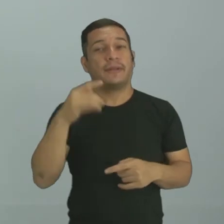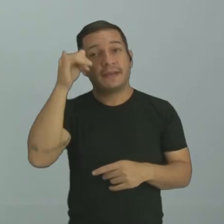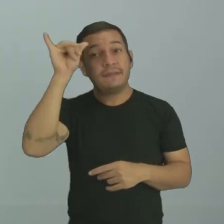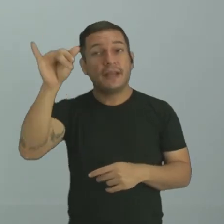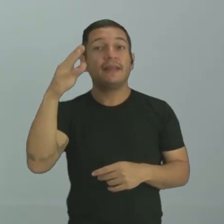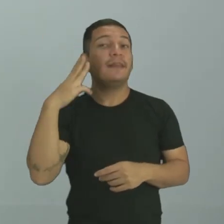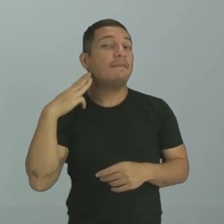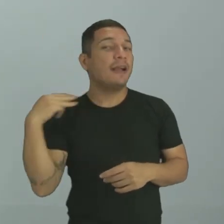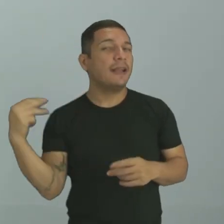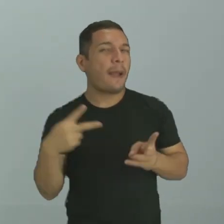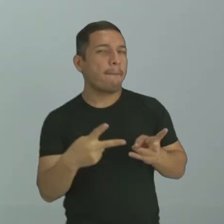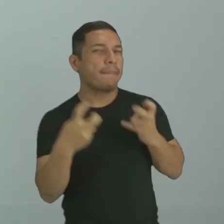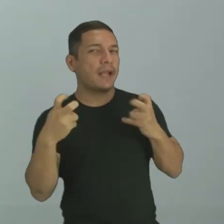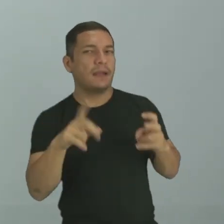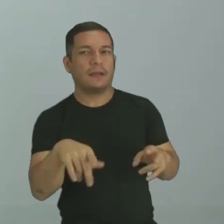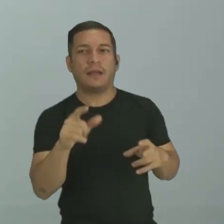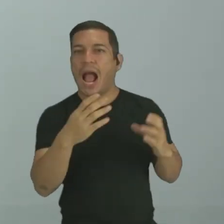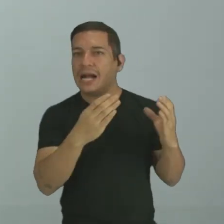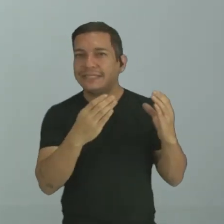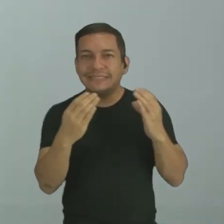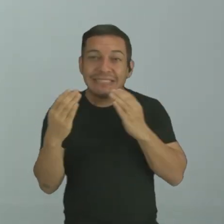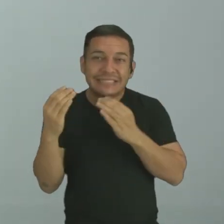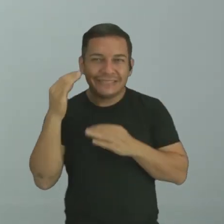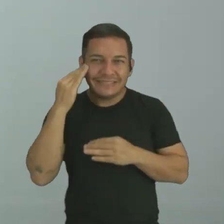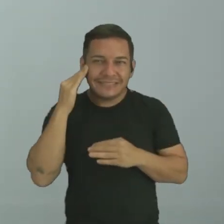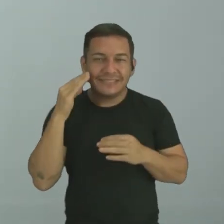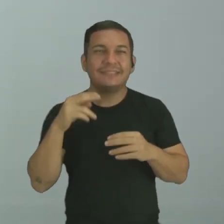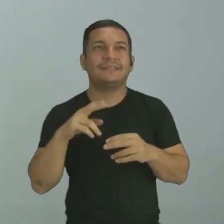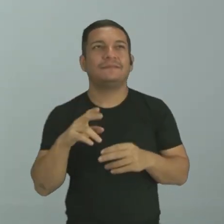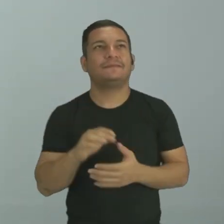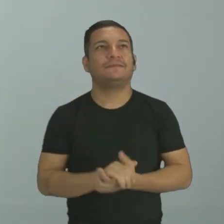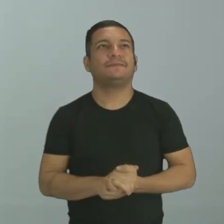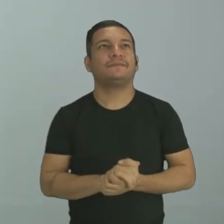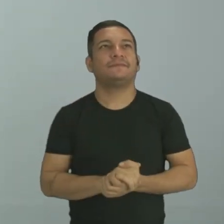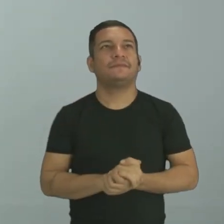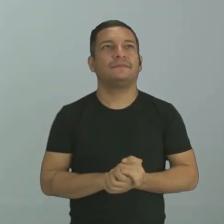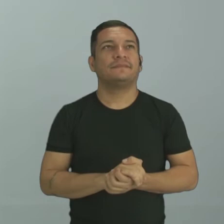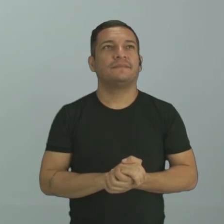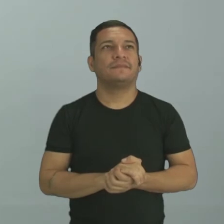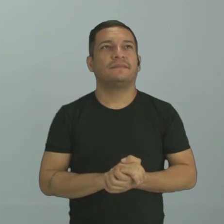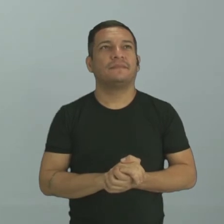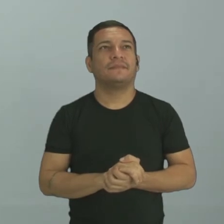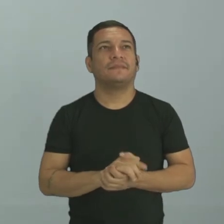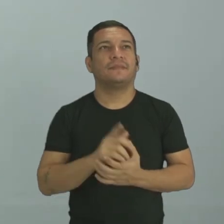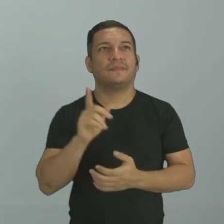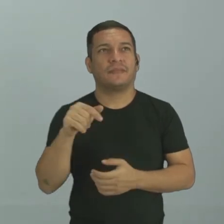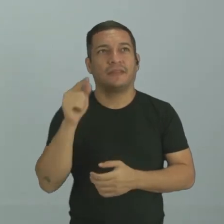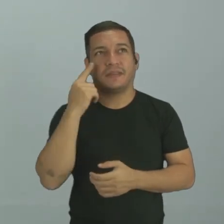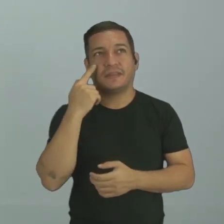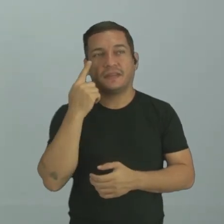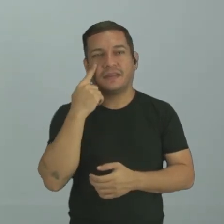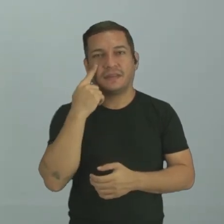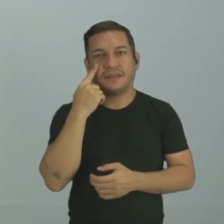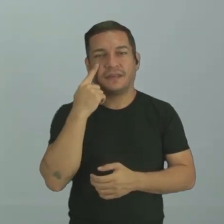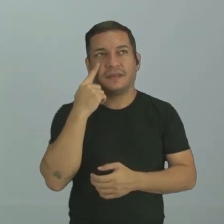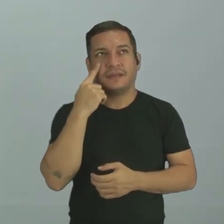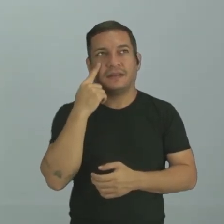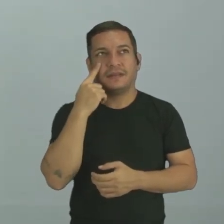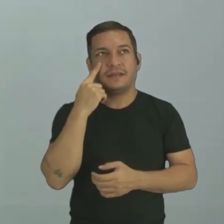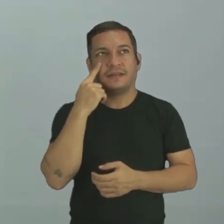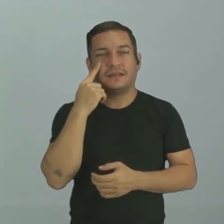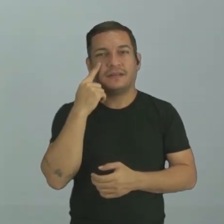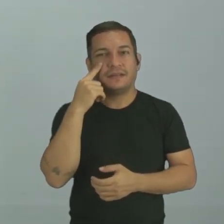saiu. E esse tum-tum-tum aqui, ó. Ó. Esse tum-tum-tum é o quê? Vamos